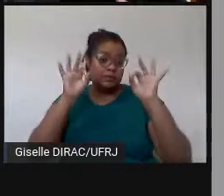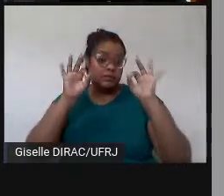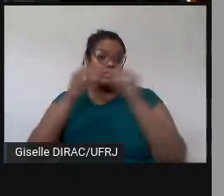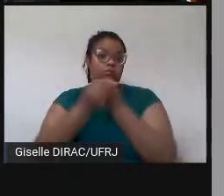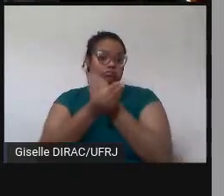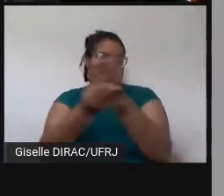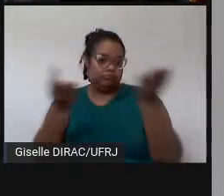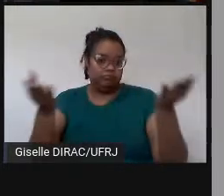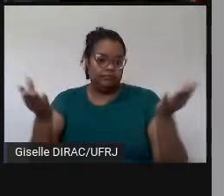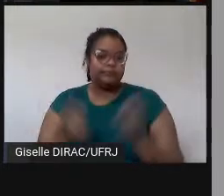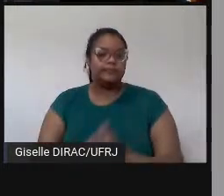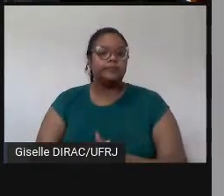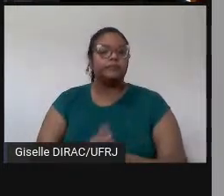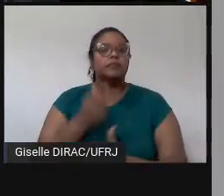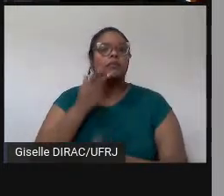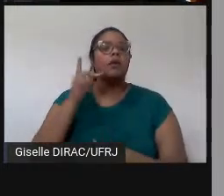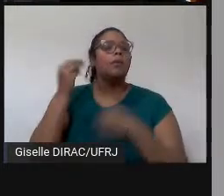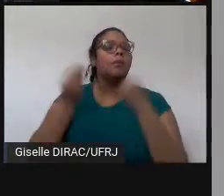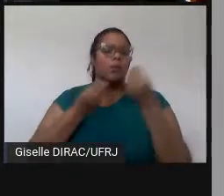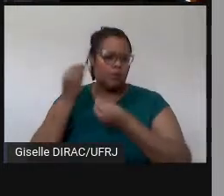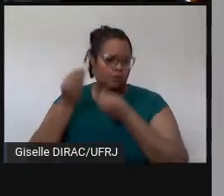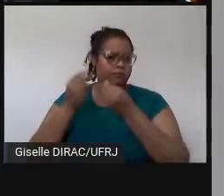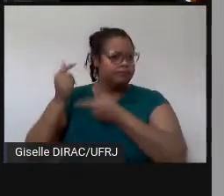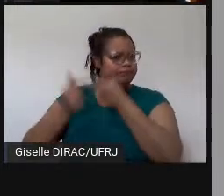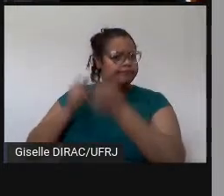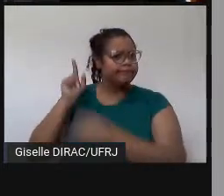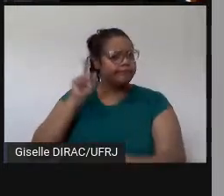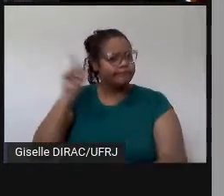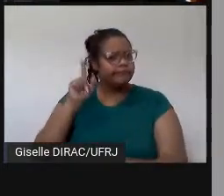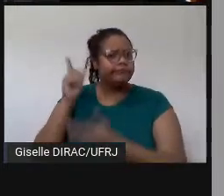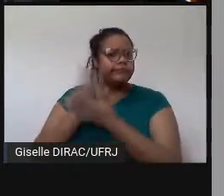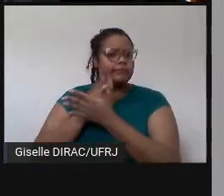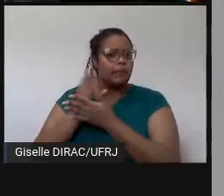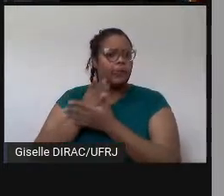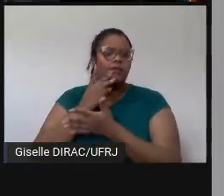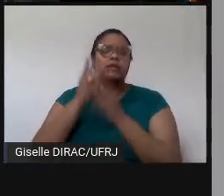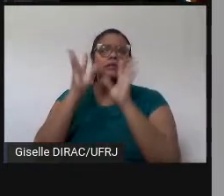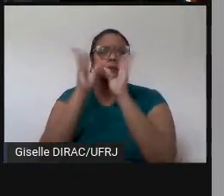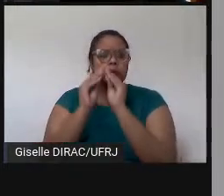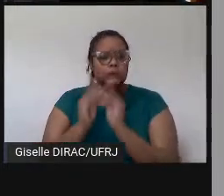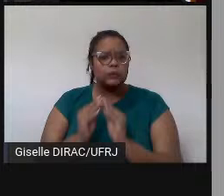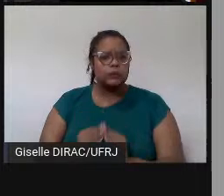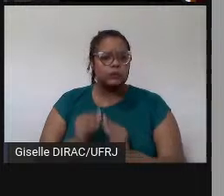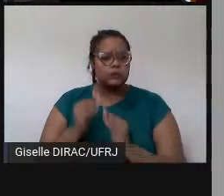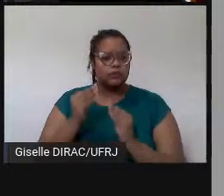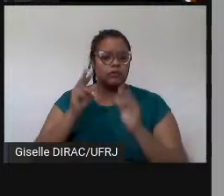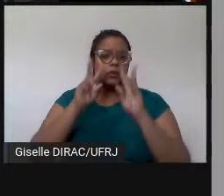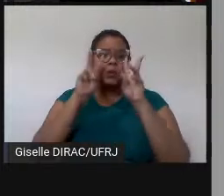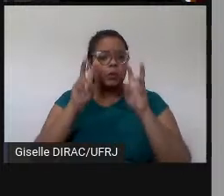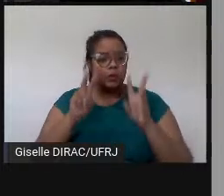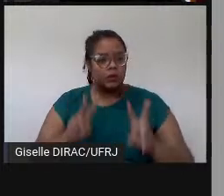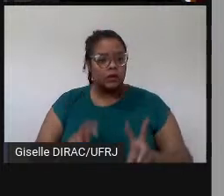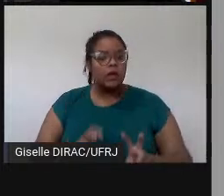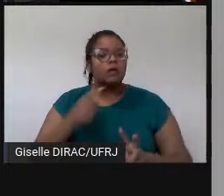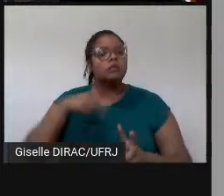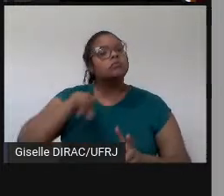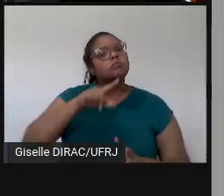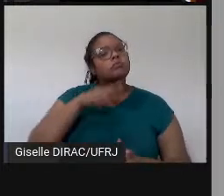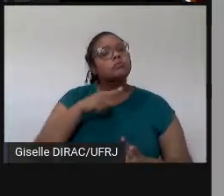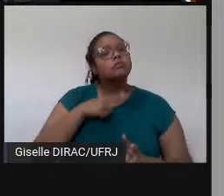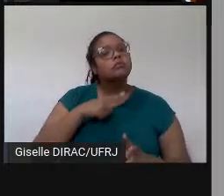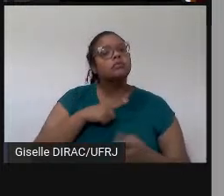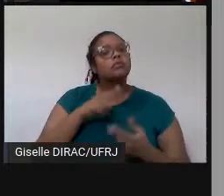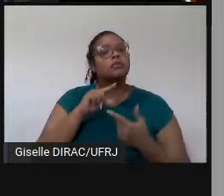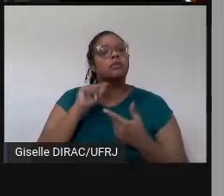Sobre o funcionamento da revista, sendo muito sucinto também sobre isso, nós temos aí,